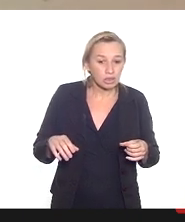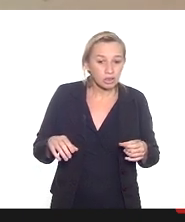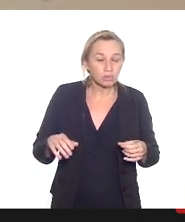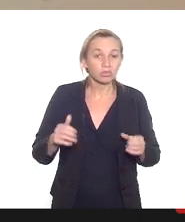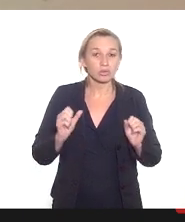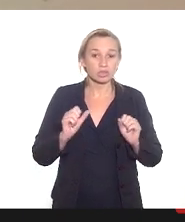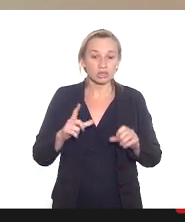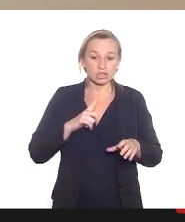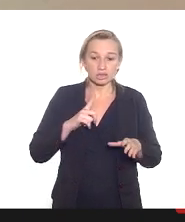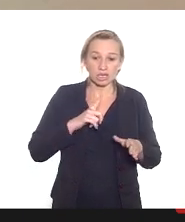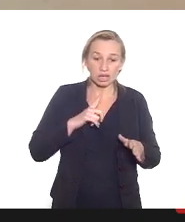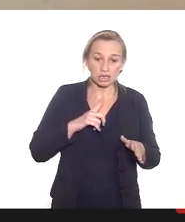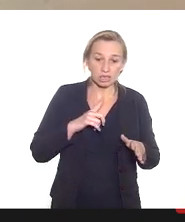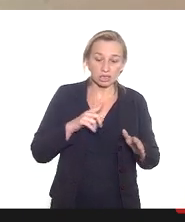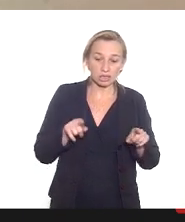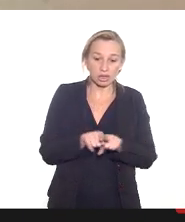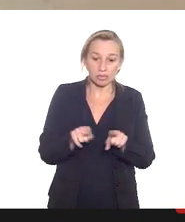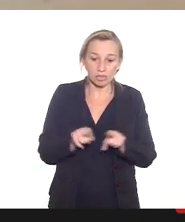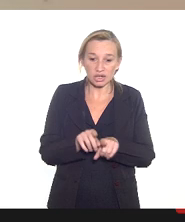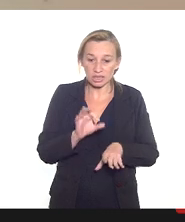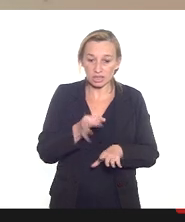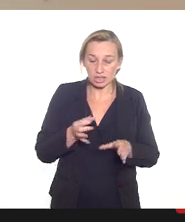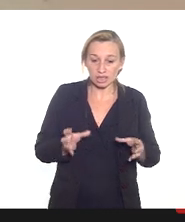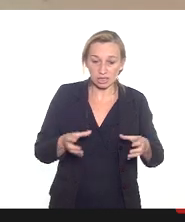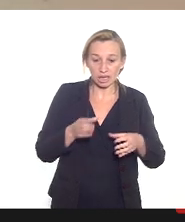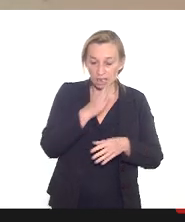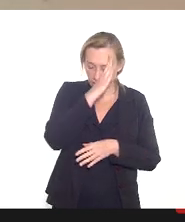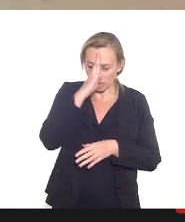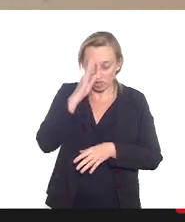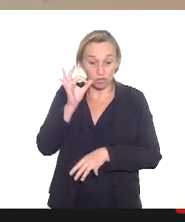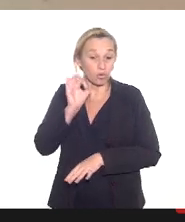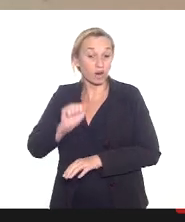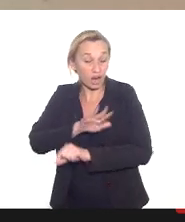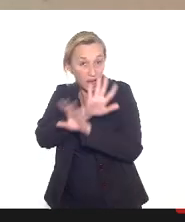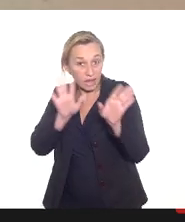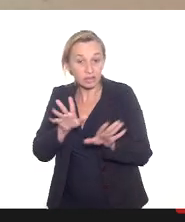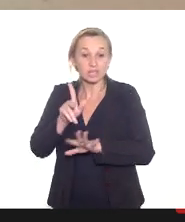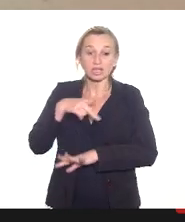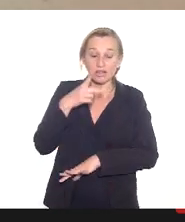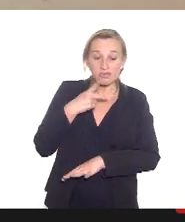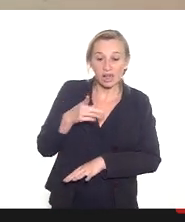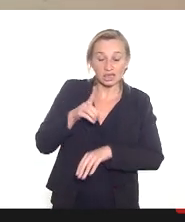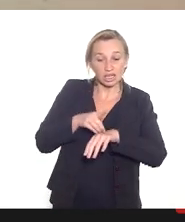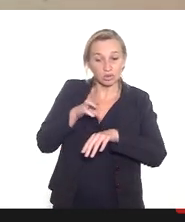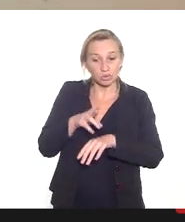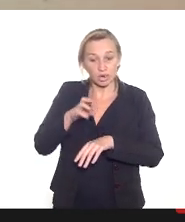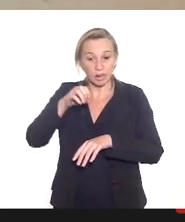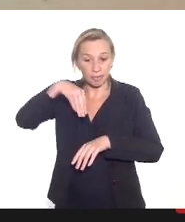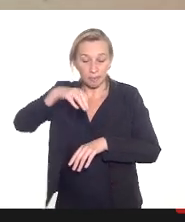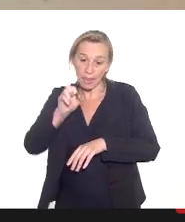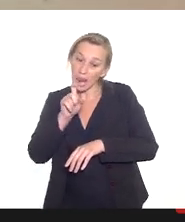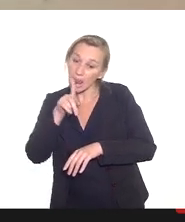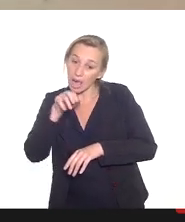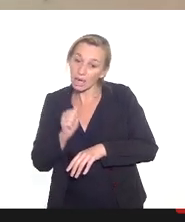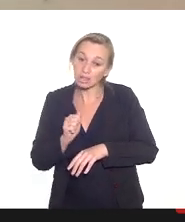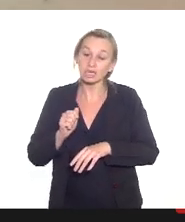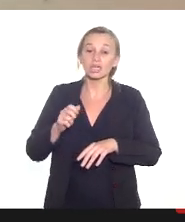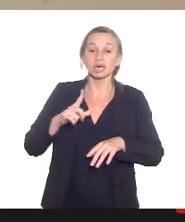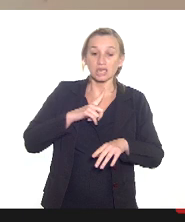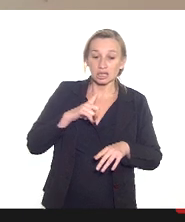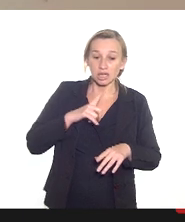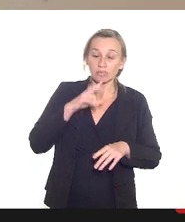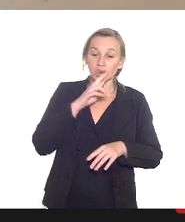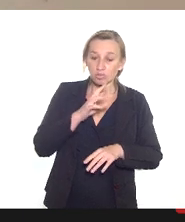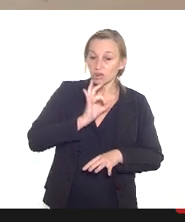respaldo também da academia mas acho que ficou bastante claro na fala da doutora Melânia que nós temos respaldo suficiente